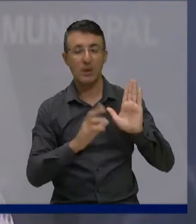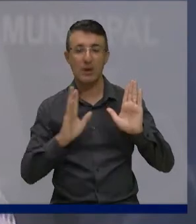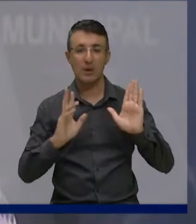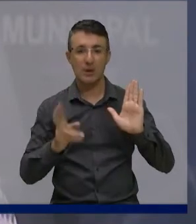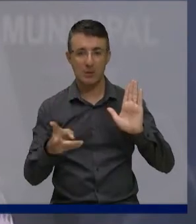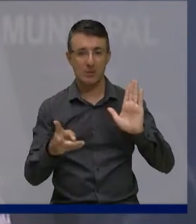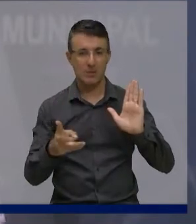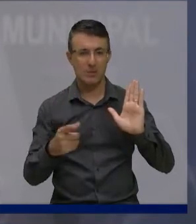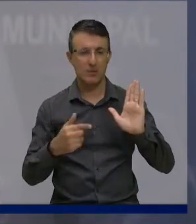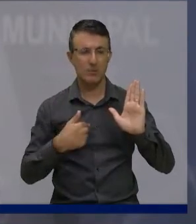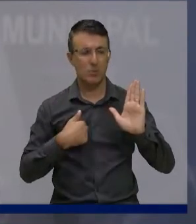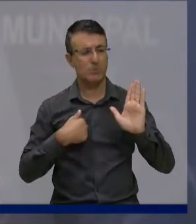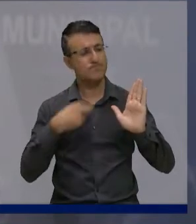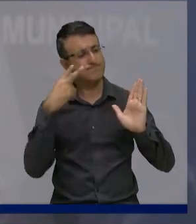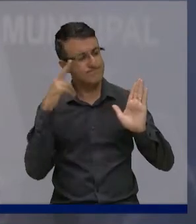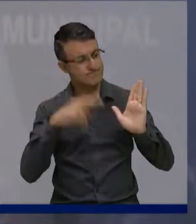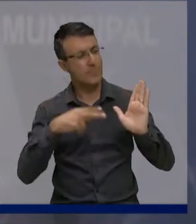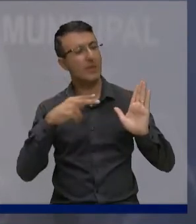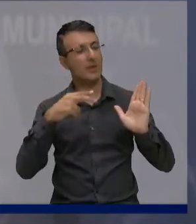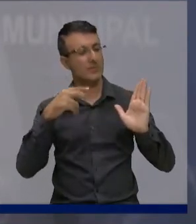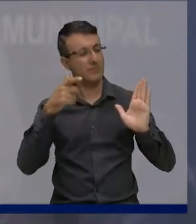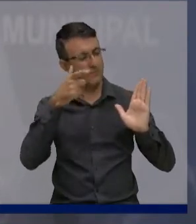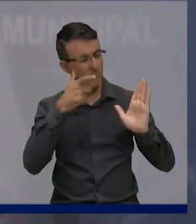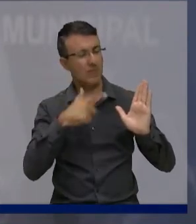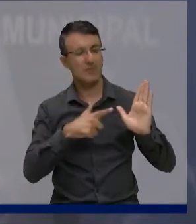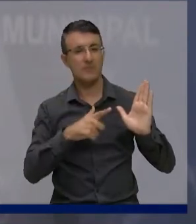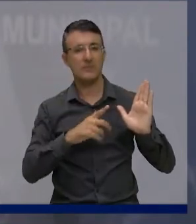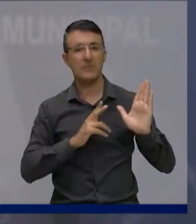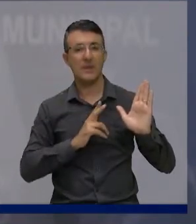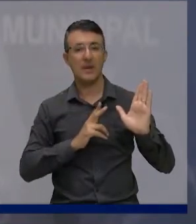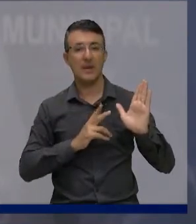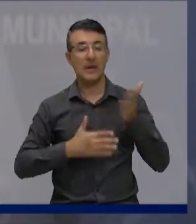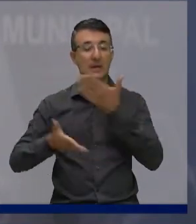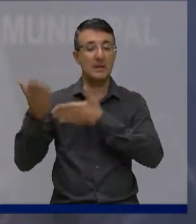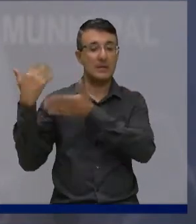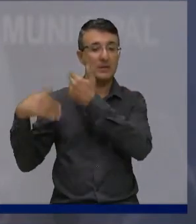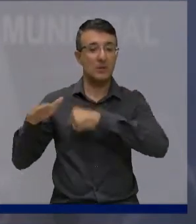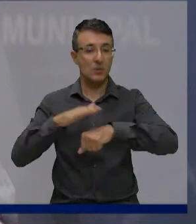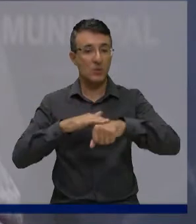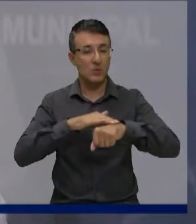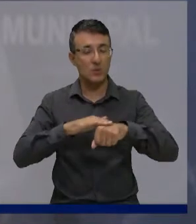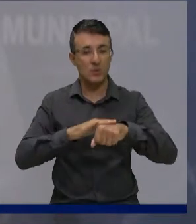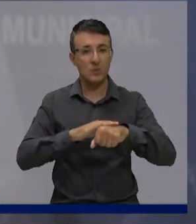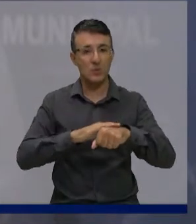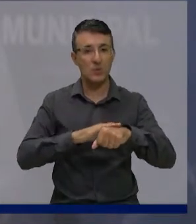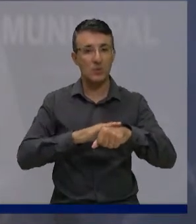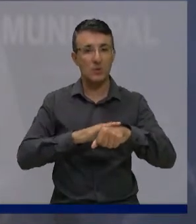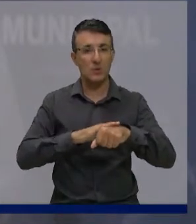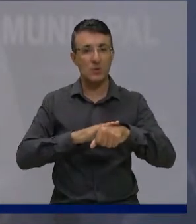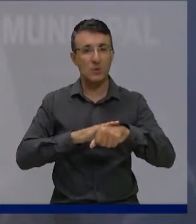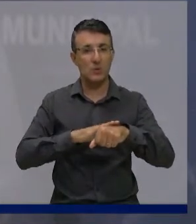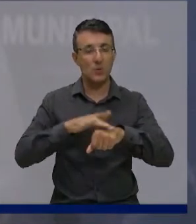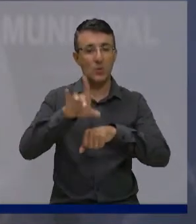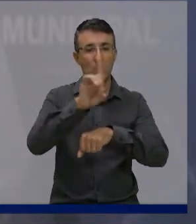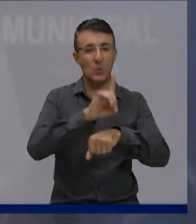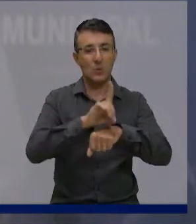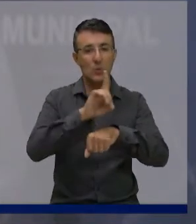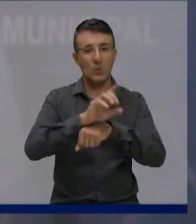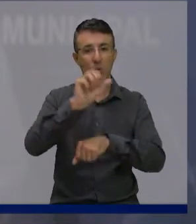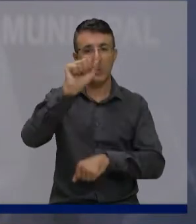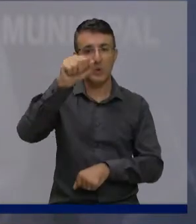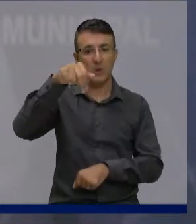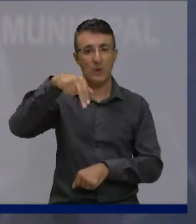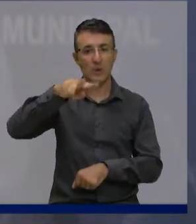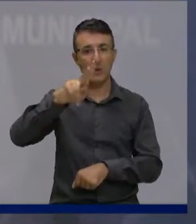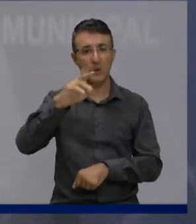eu conversando com o pessoal da Faculdade de Anhanguera, a gente conseguiu que a Faculdade de Anhanguera cedesse uma parte do seu terreno e